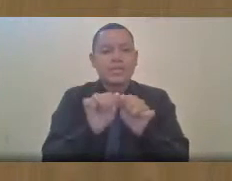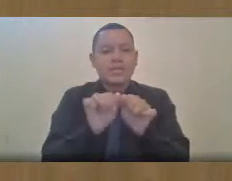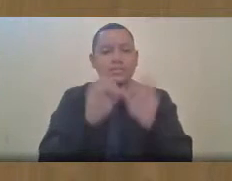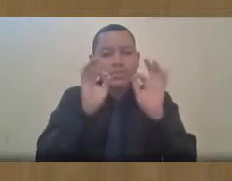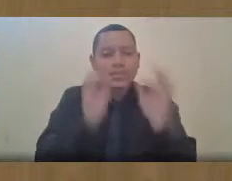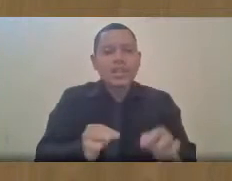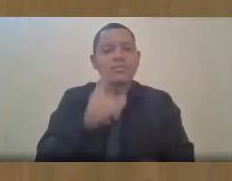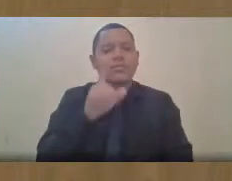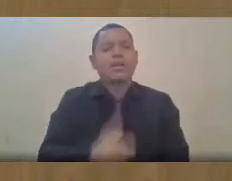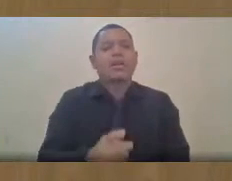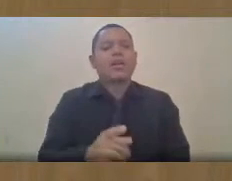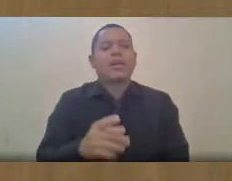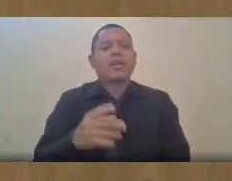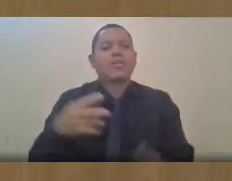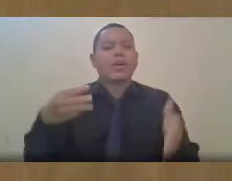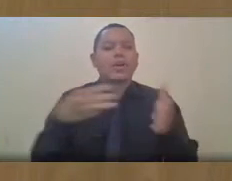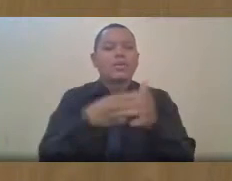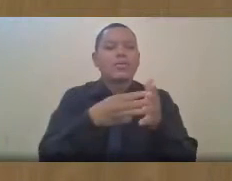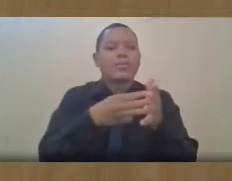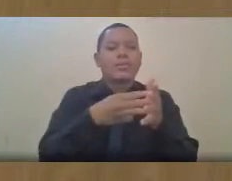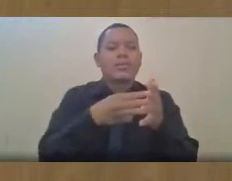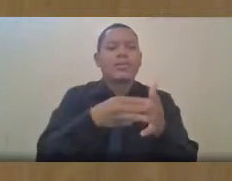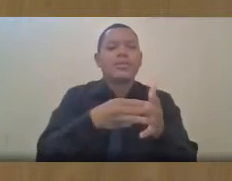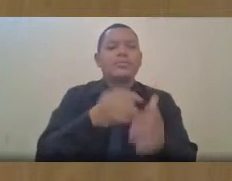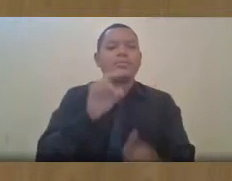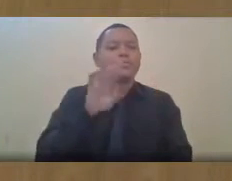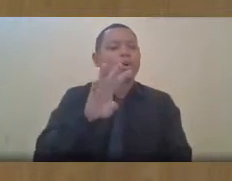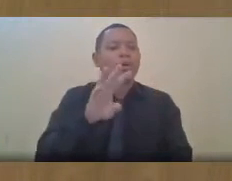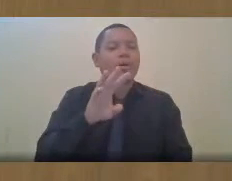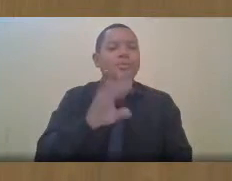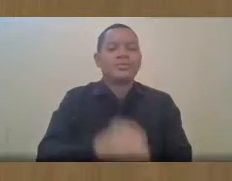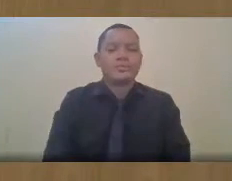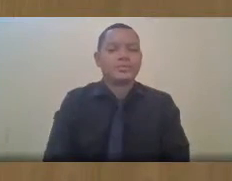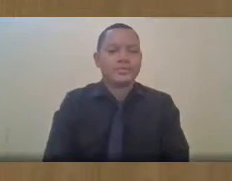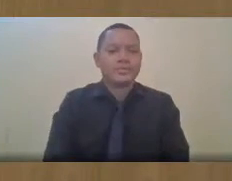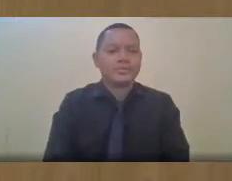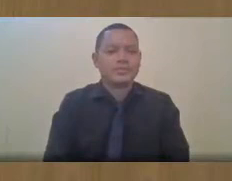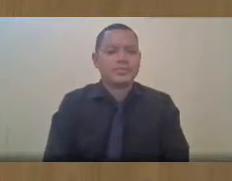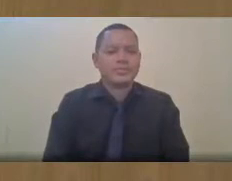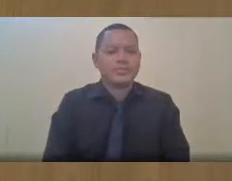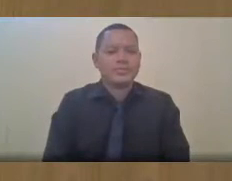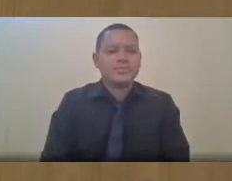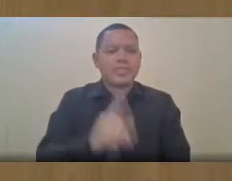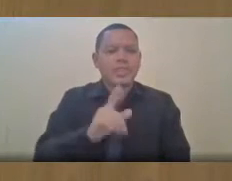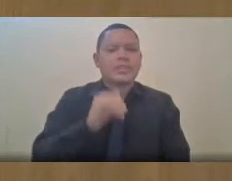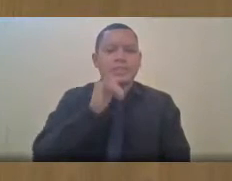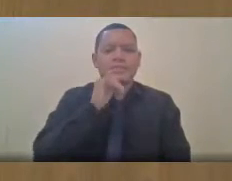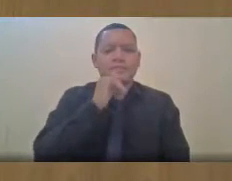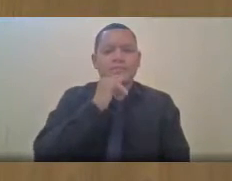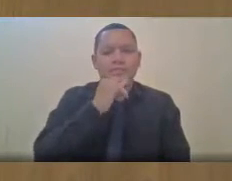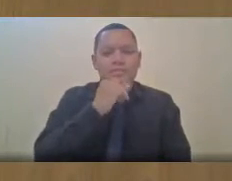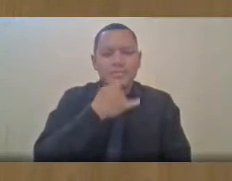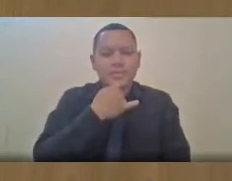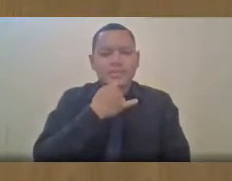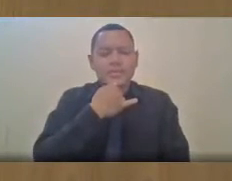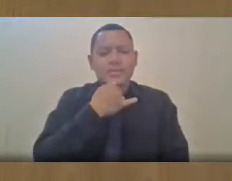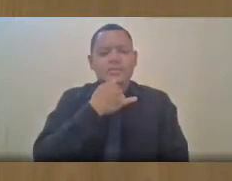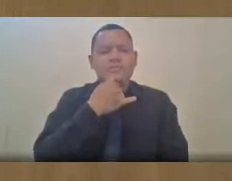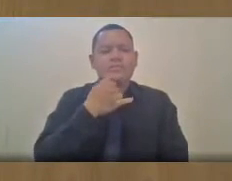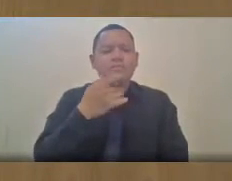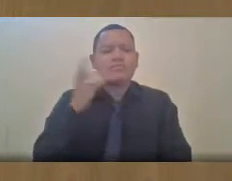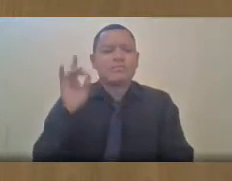Senhores, essa é uma triste realidade. Uma realidade social.